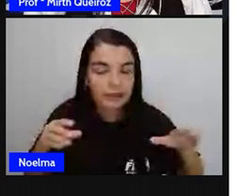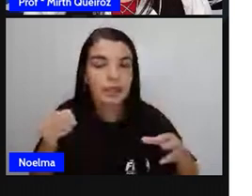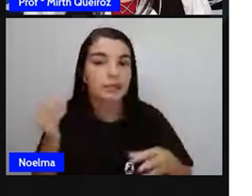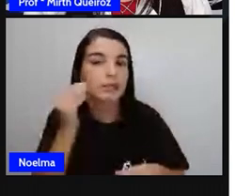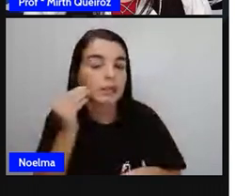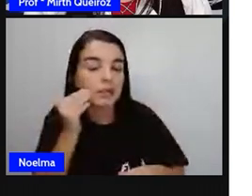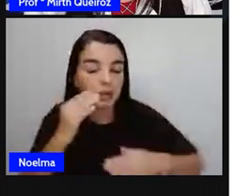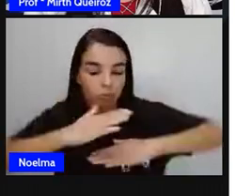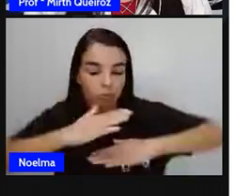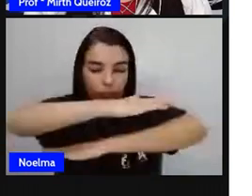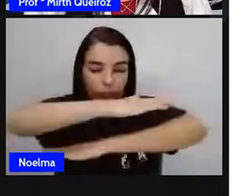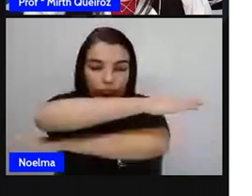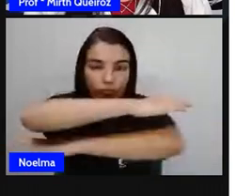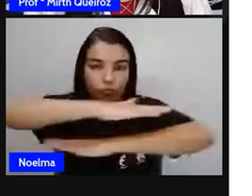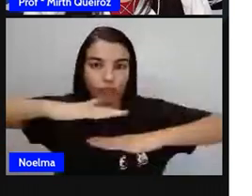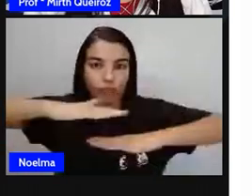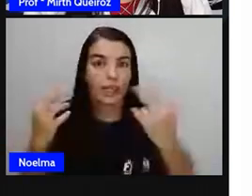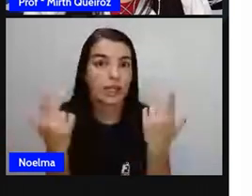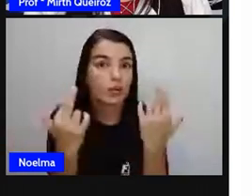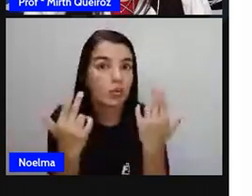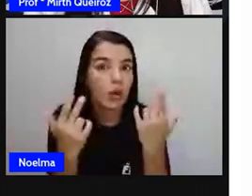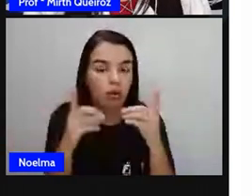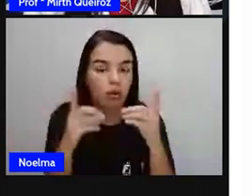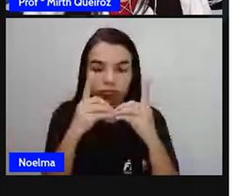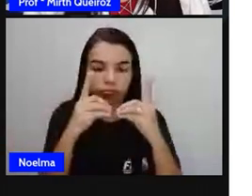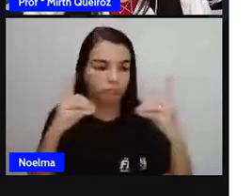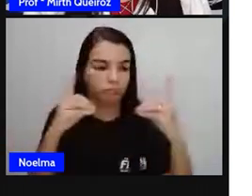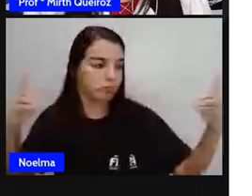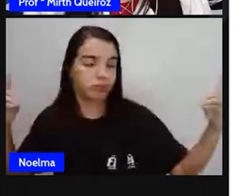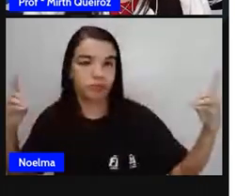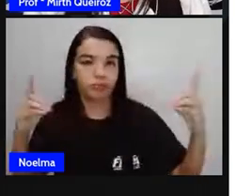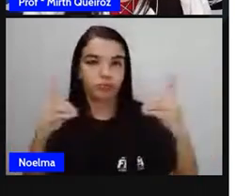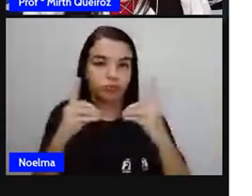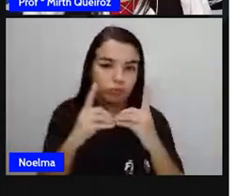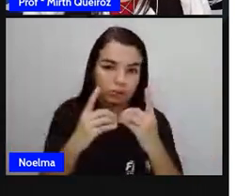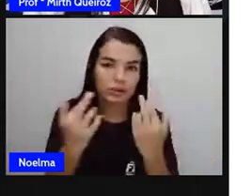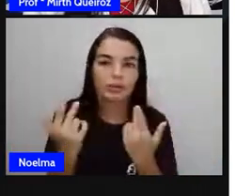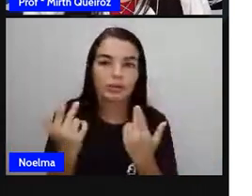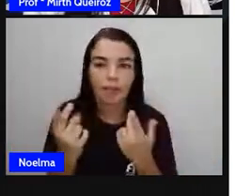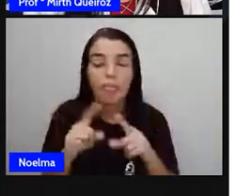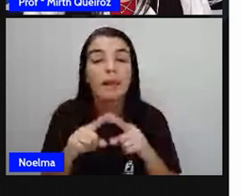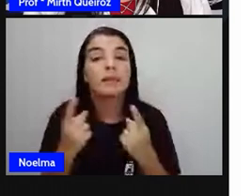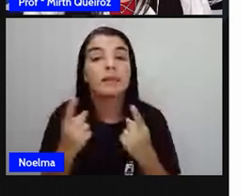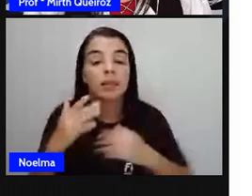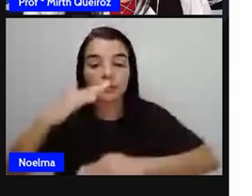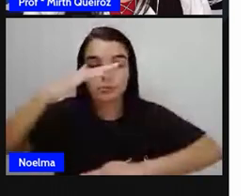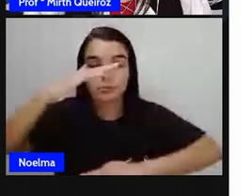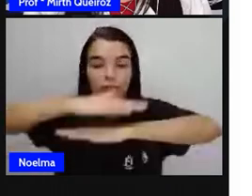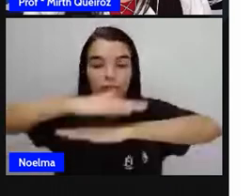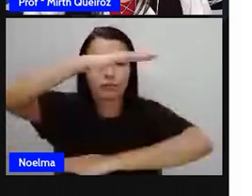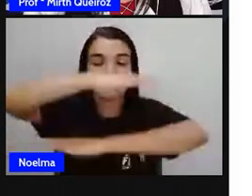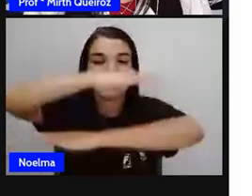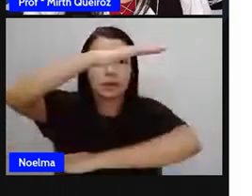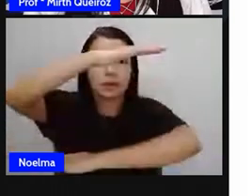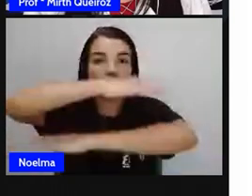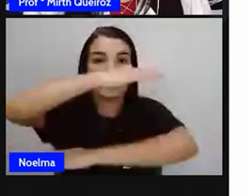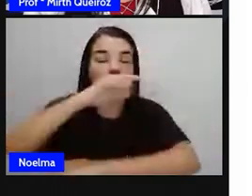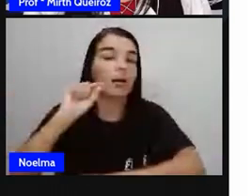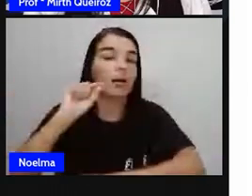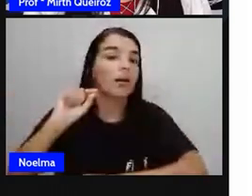apresentam a mesma distância entre si, tanto no início quanto no final da rua. Então, quem é paralela à rua W?